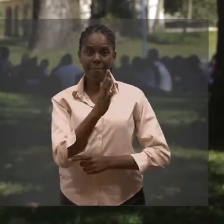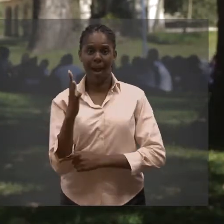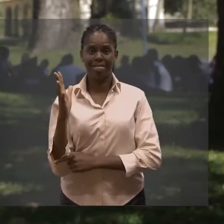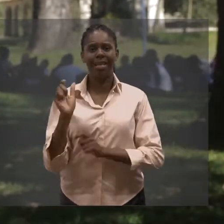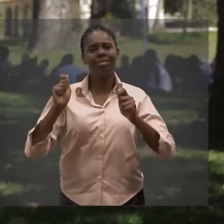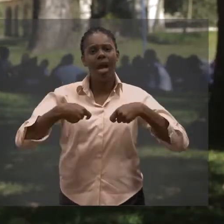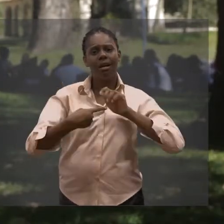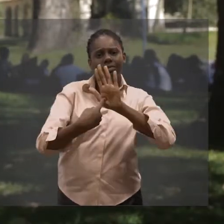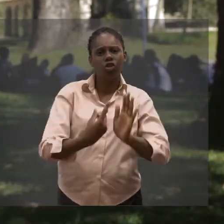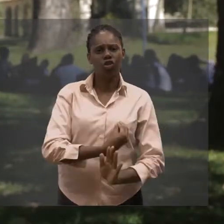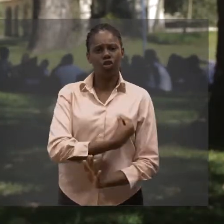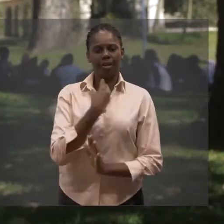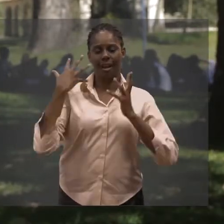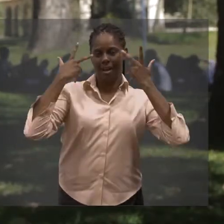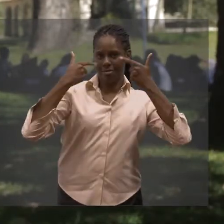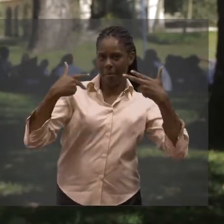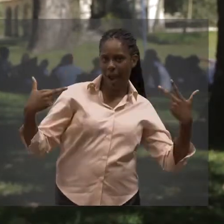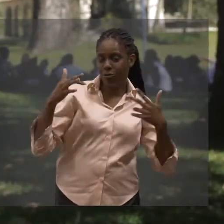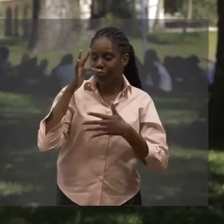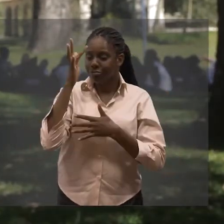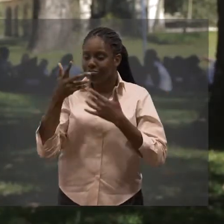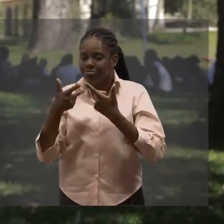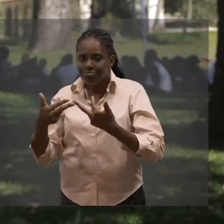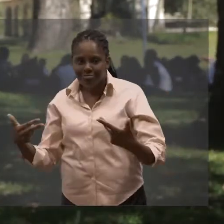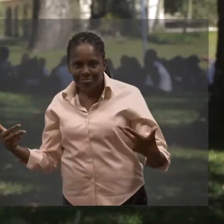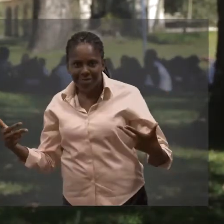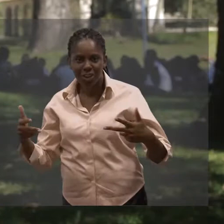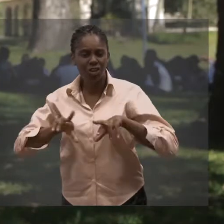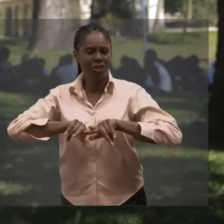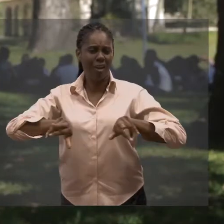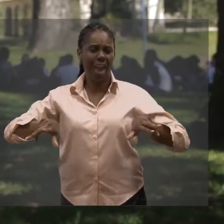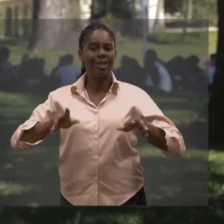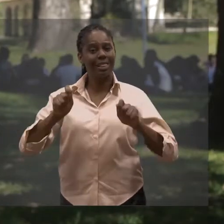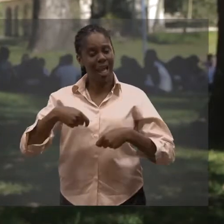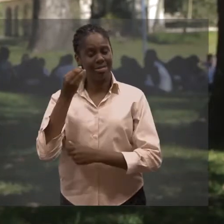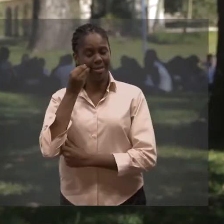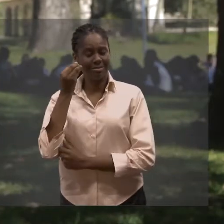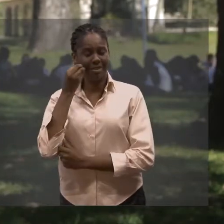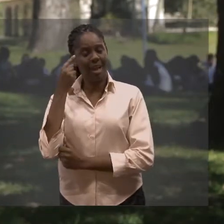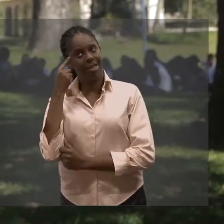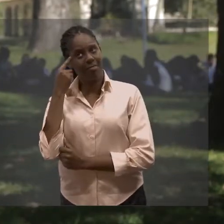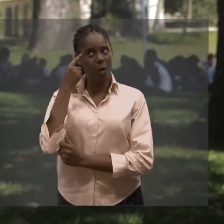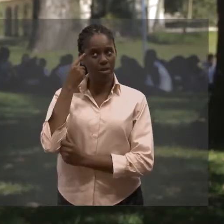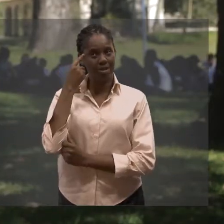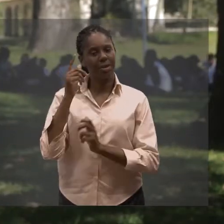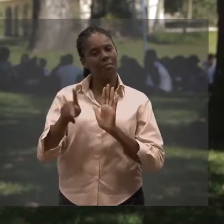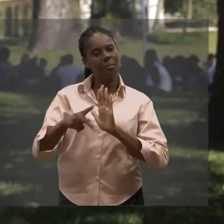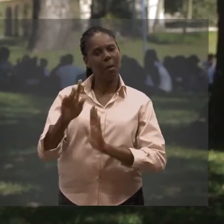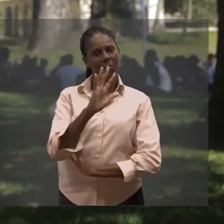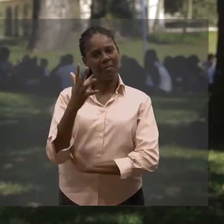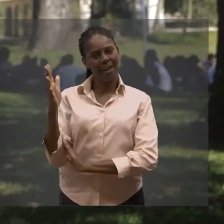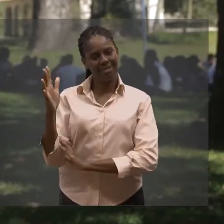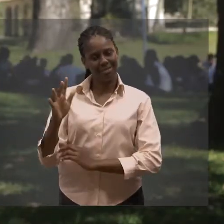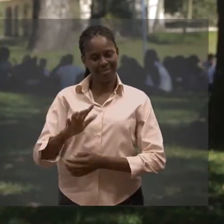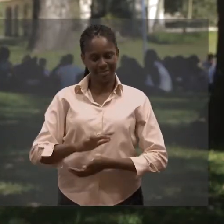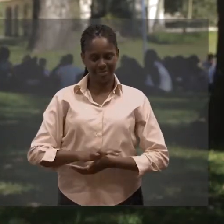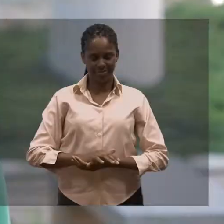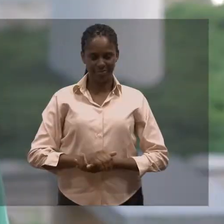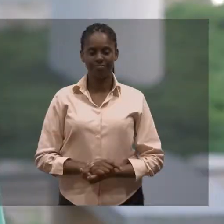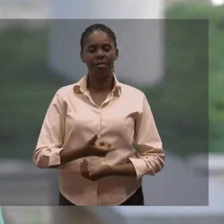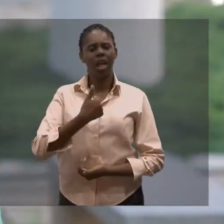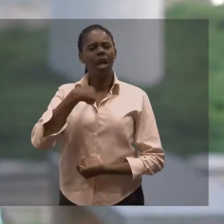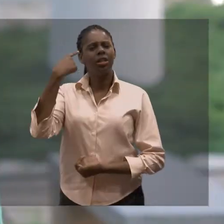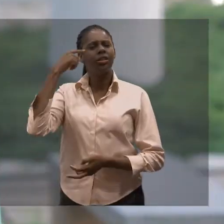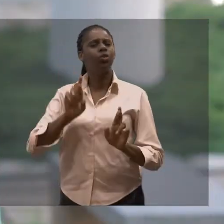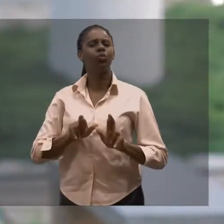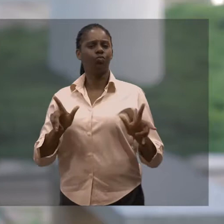florestais, nos quais podemos mostrar fauna, flora, testar hipóteses ecológicas.